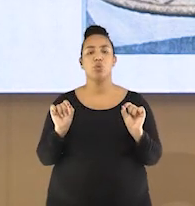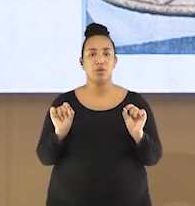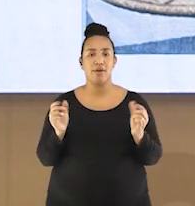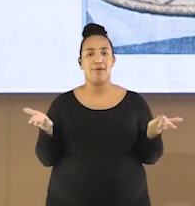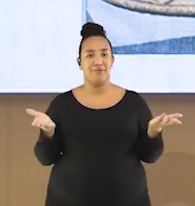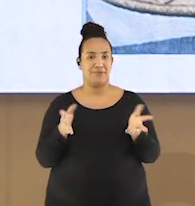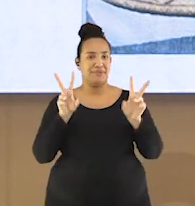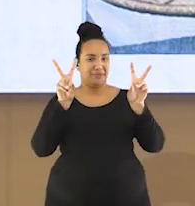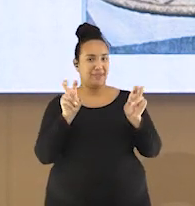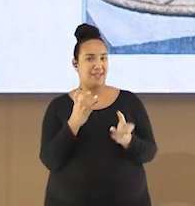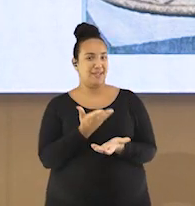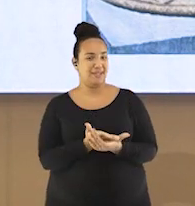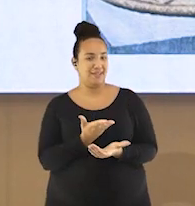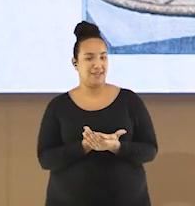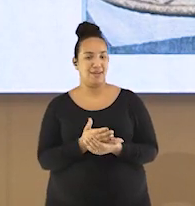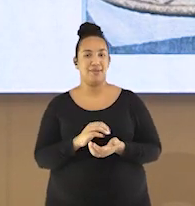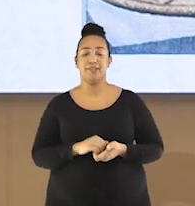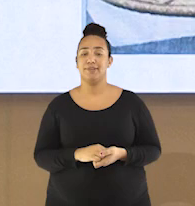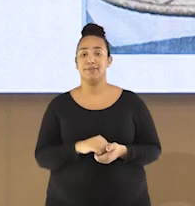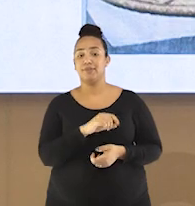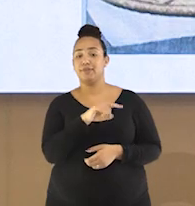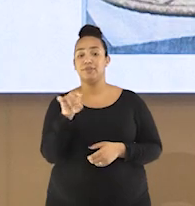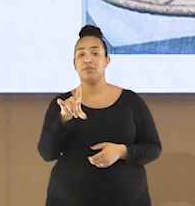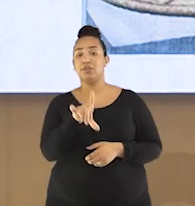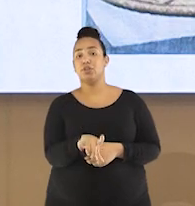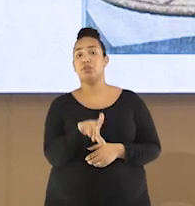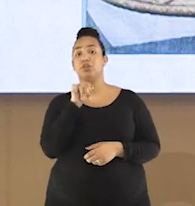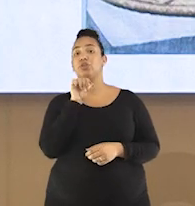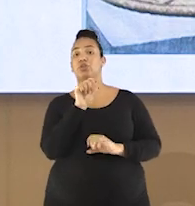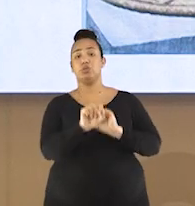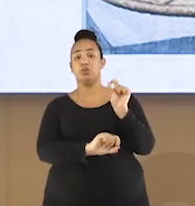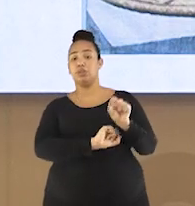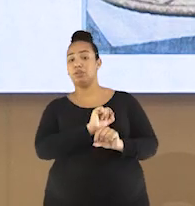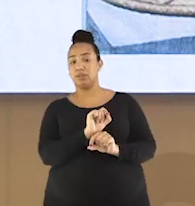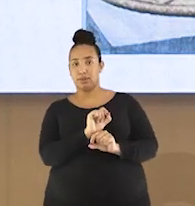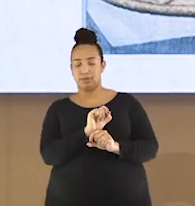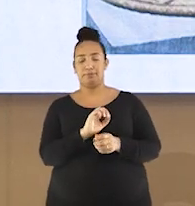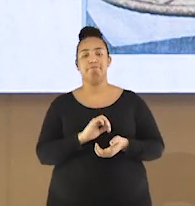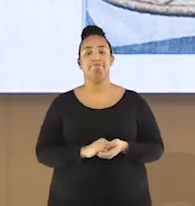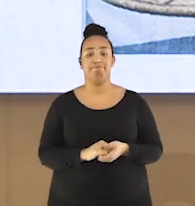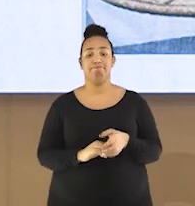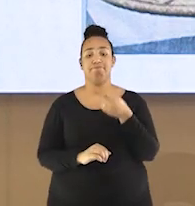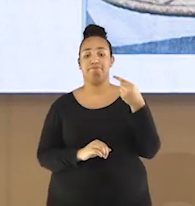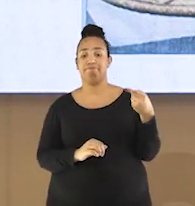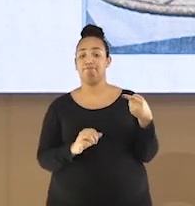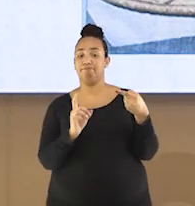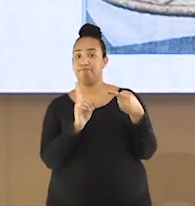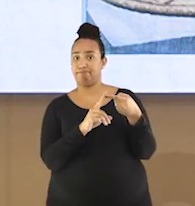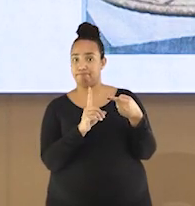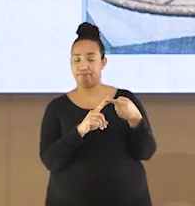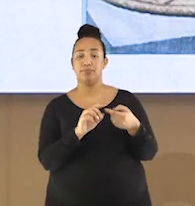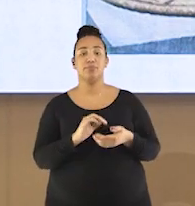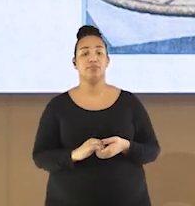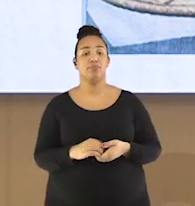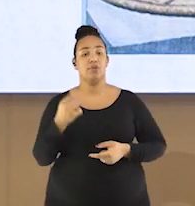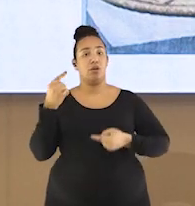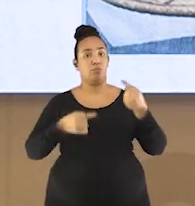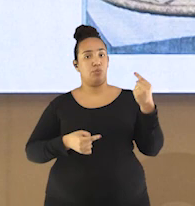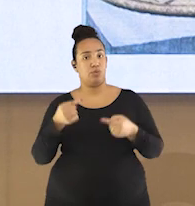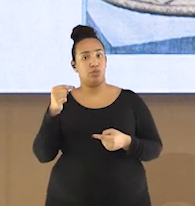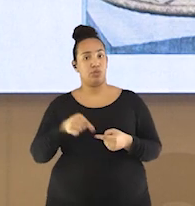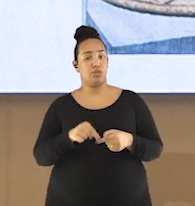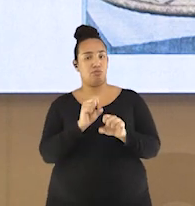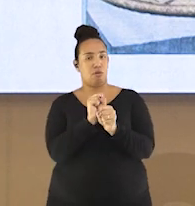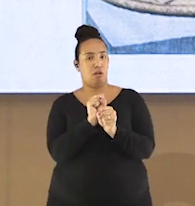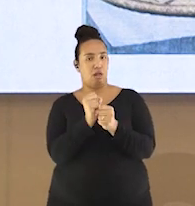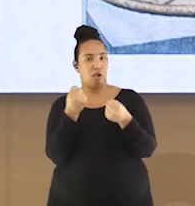tema central da nossa aula. Qual definição você escolheria dessas opções? Opção A, é a política de expansão e